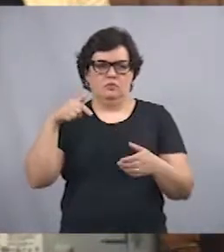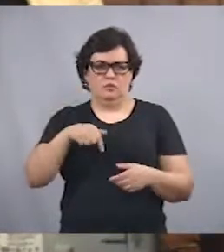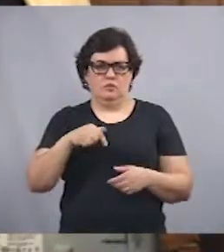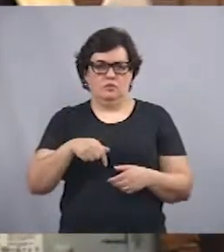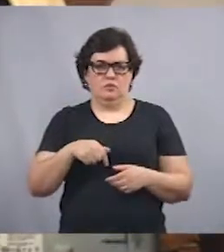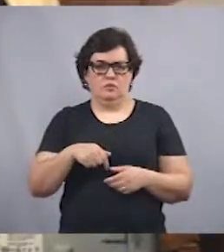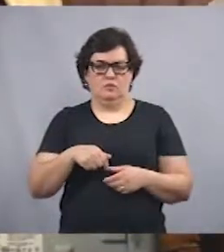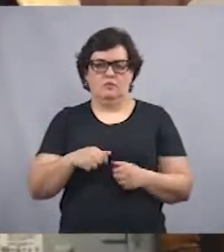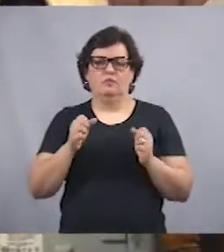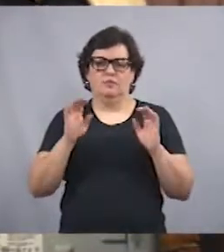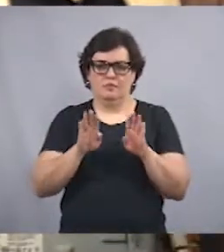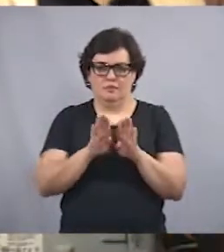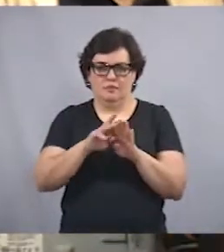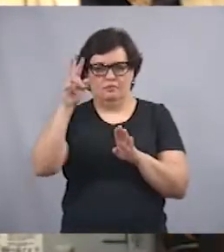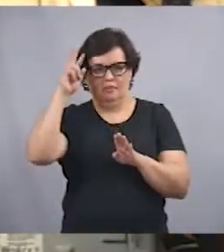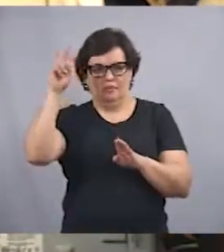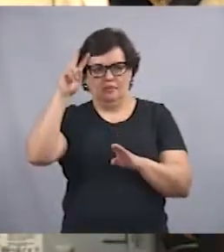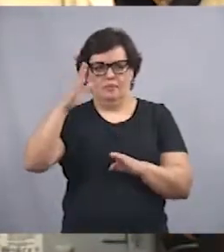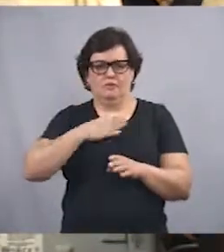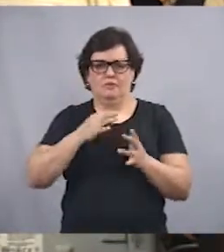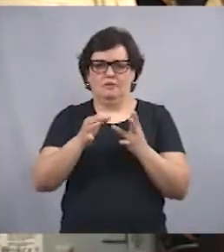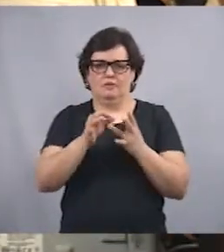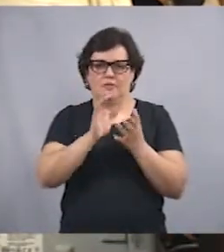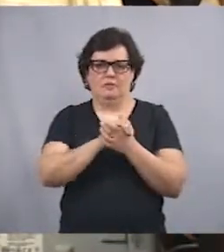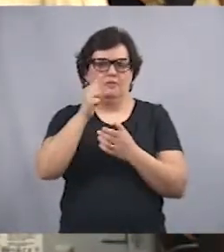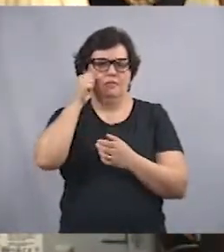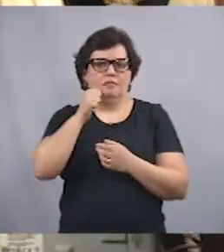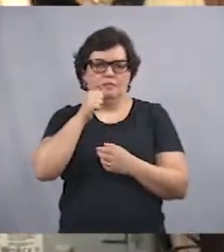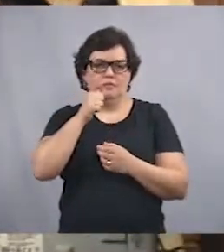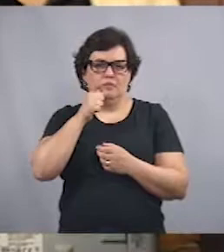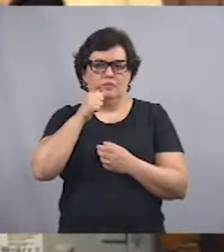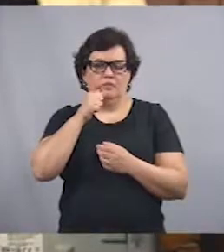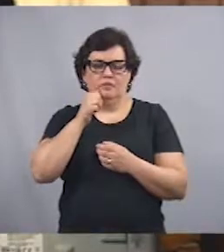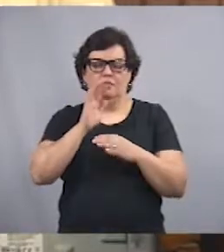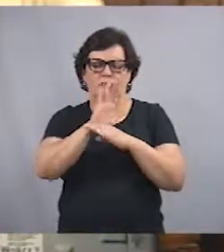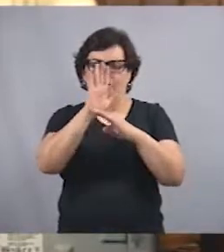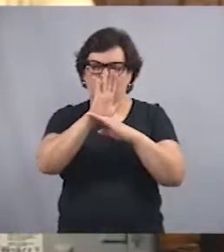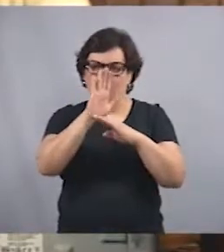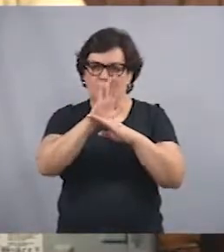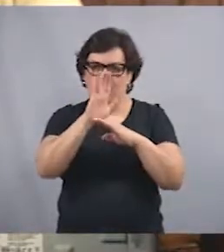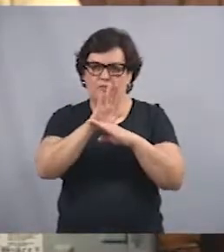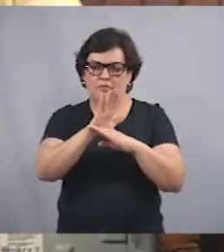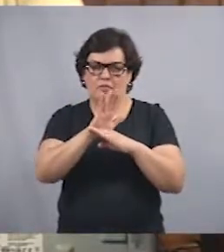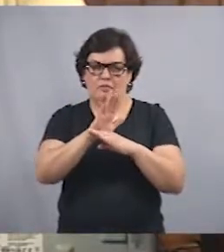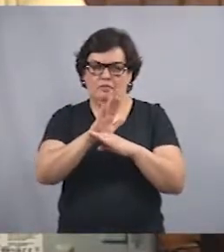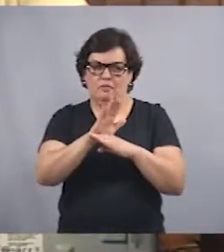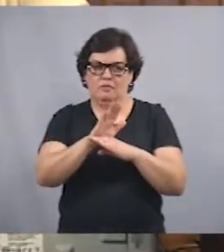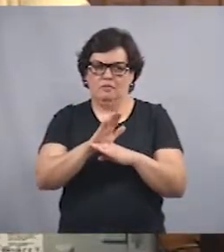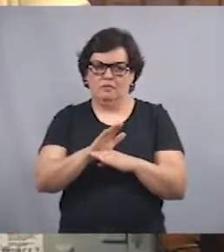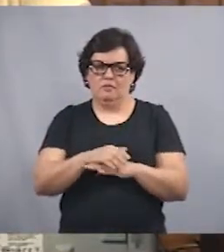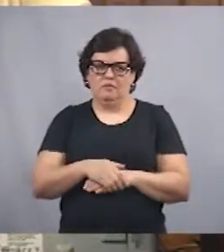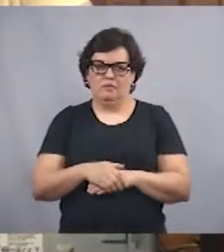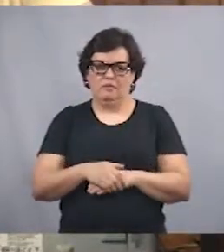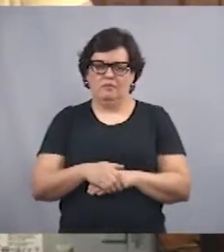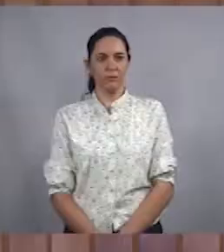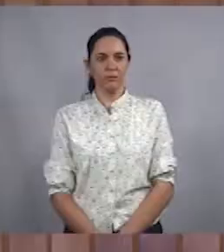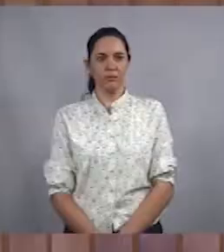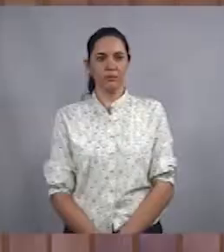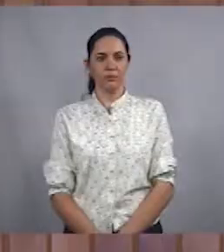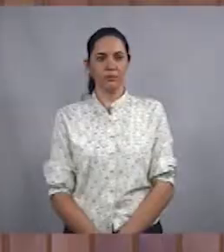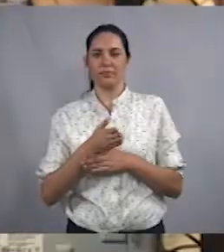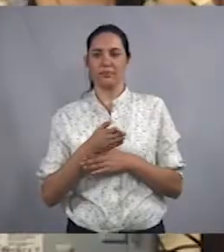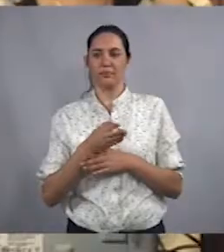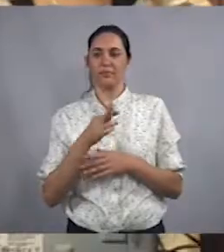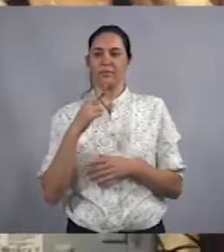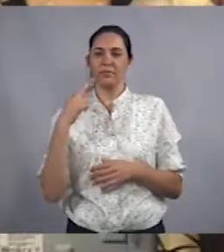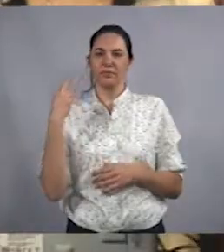esquecer a minha esposa, uma verdadeira locomotiva que me empurrou até aqui por todo o tempo que estou casado com ela e desde que a conheço. E a